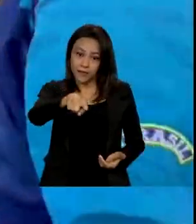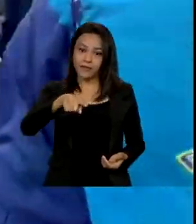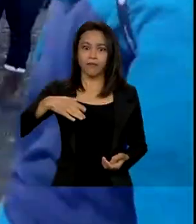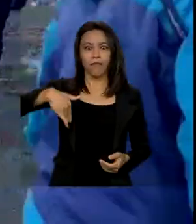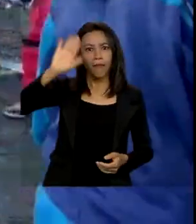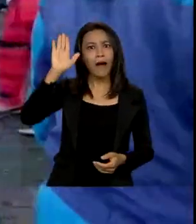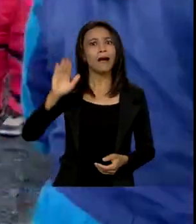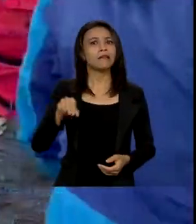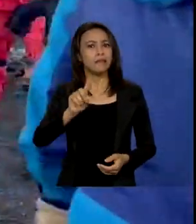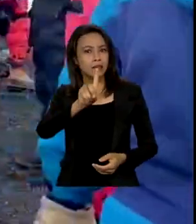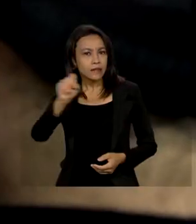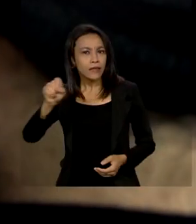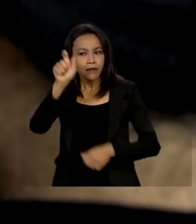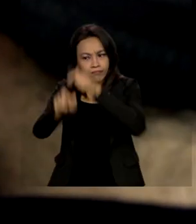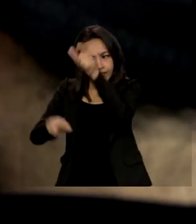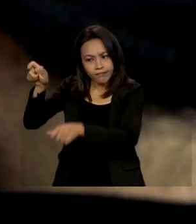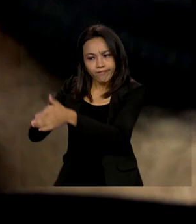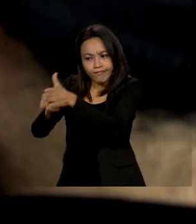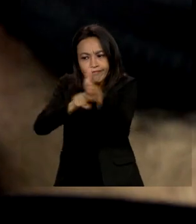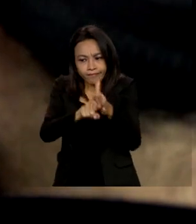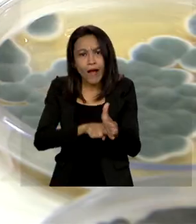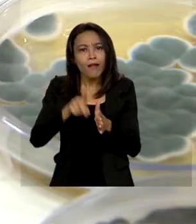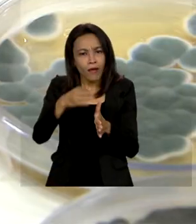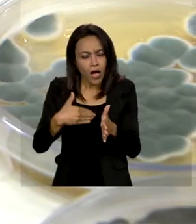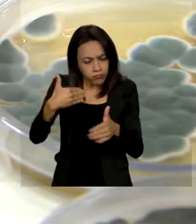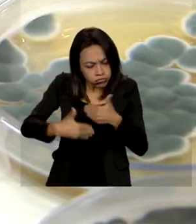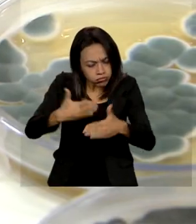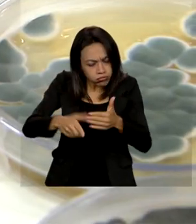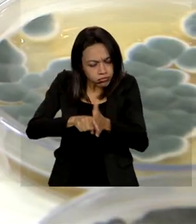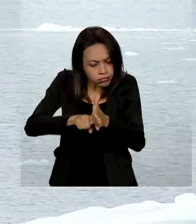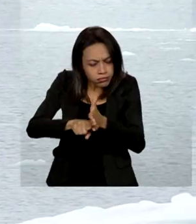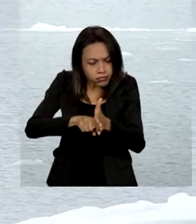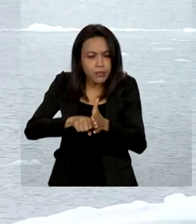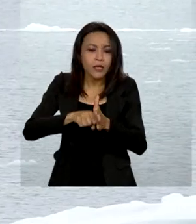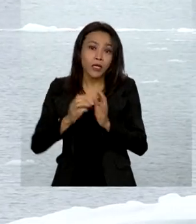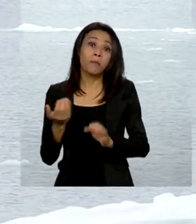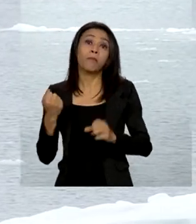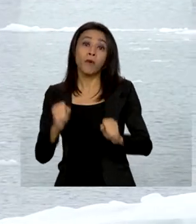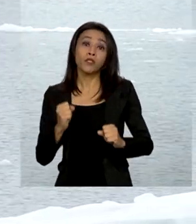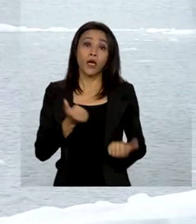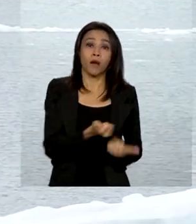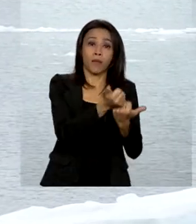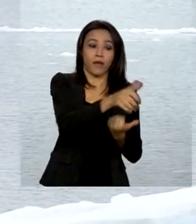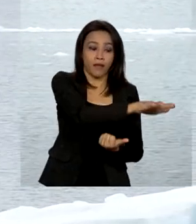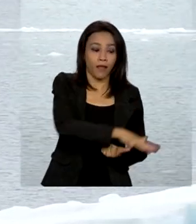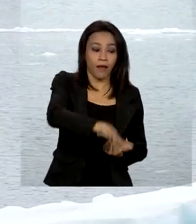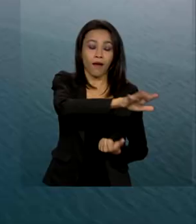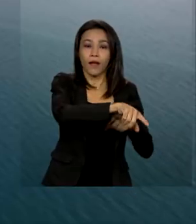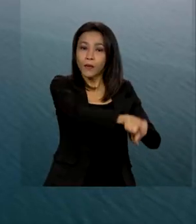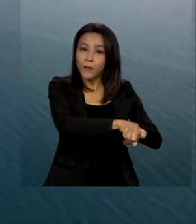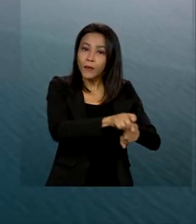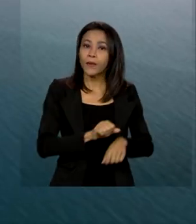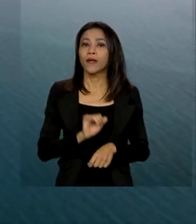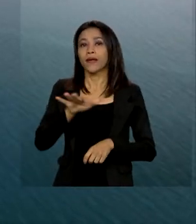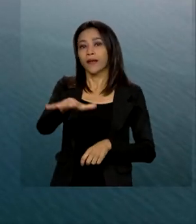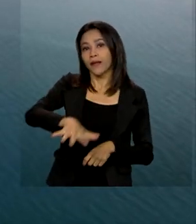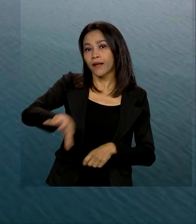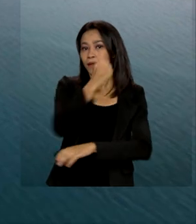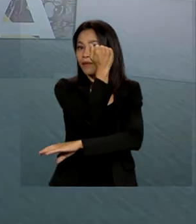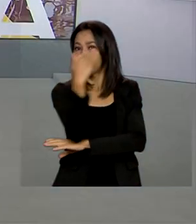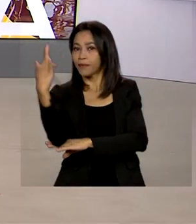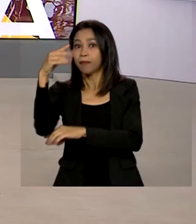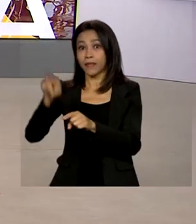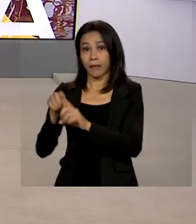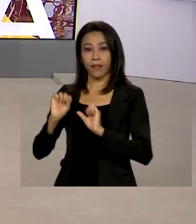de 100 cientistas vão desenvolver pesquisas que podem ajudar áreas como agricultura, meio ambiente e defesa militar.